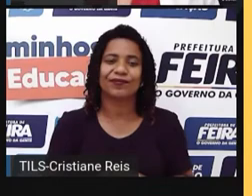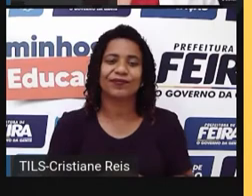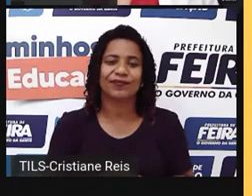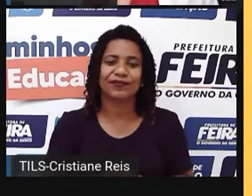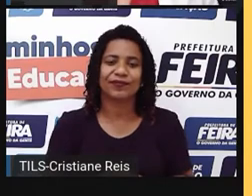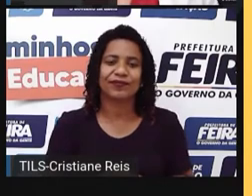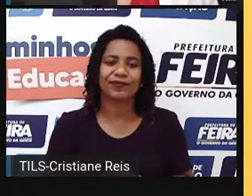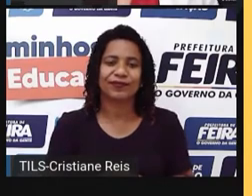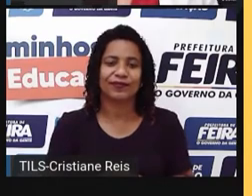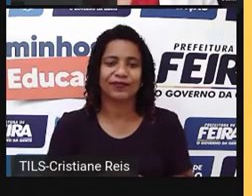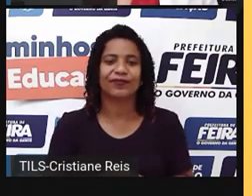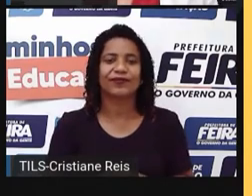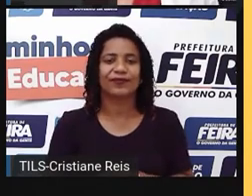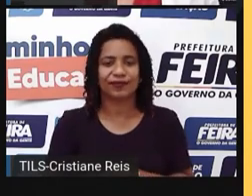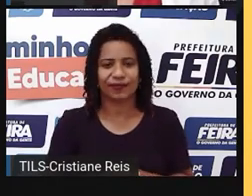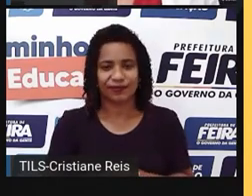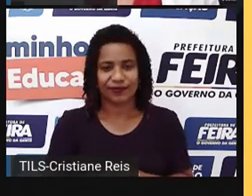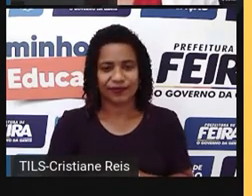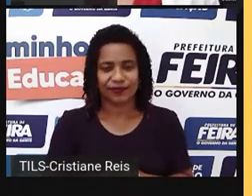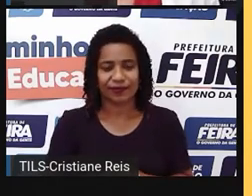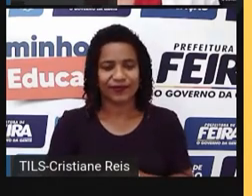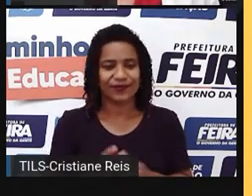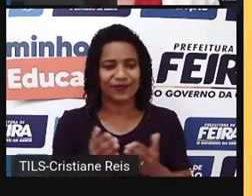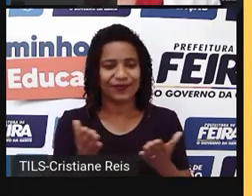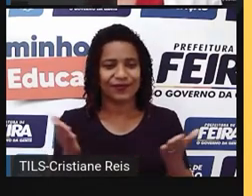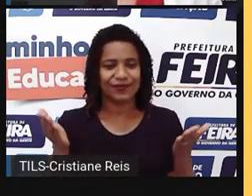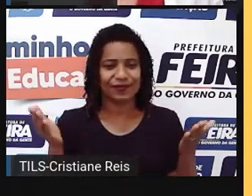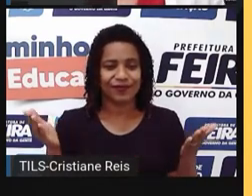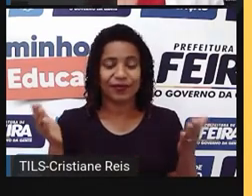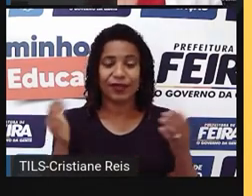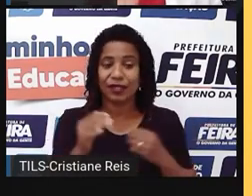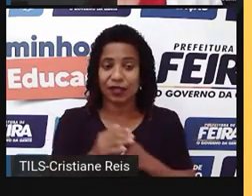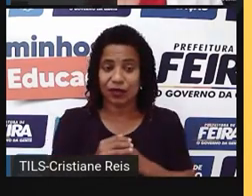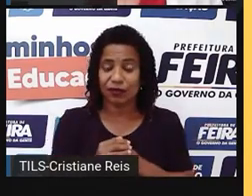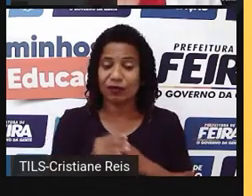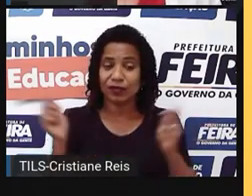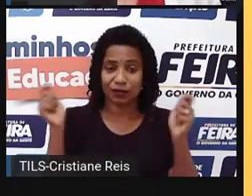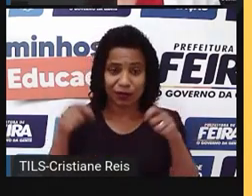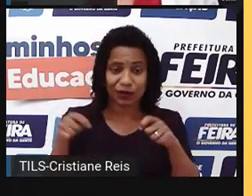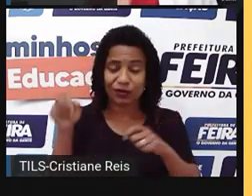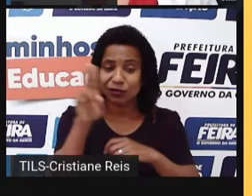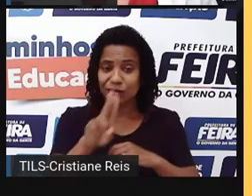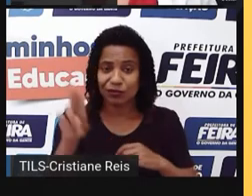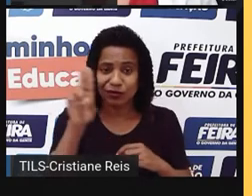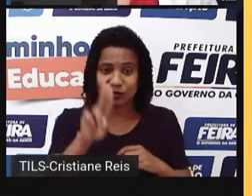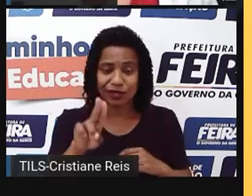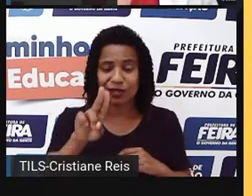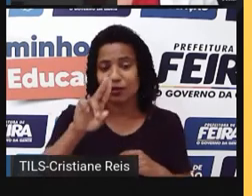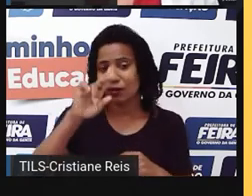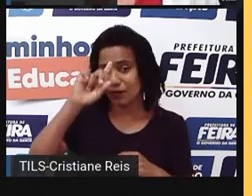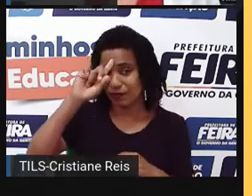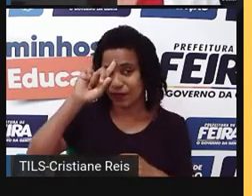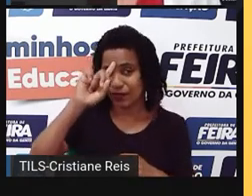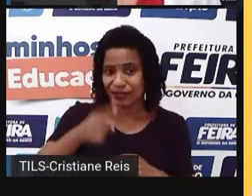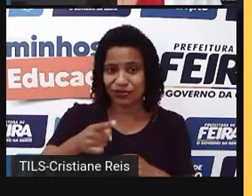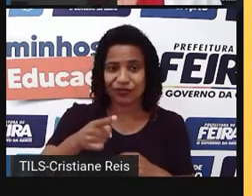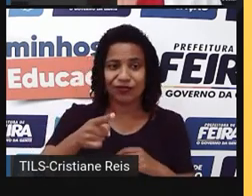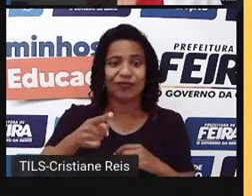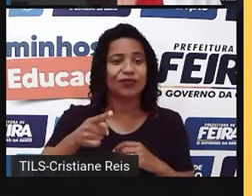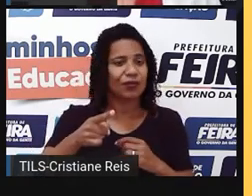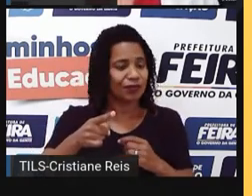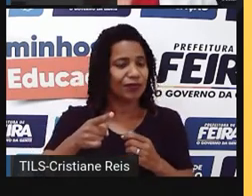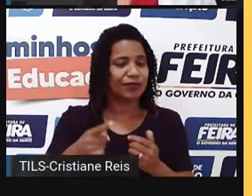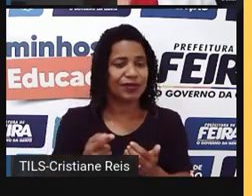To make an offer or an invitation. Então, você pode usar o imperativo também para oferecer ou